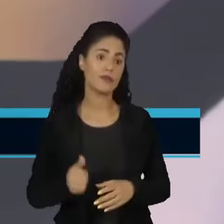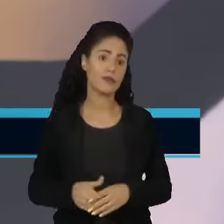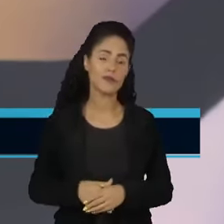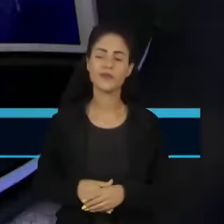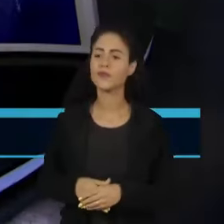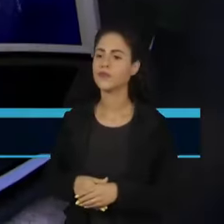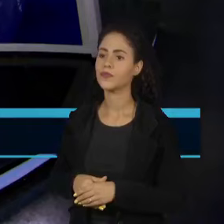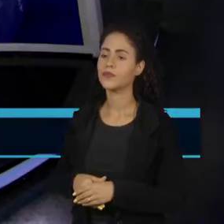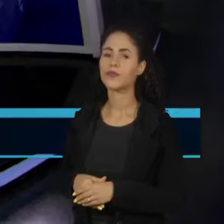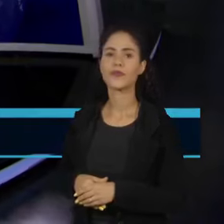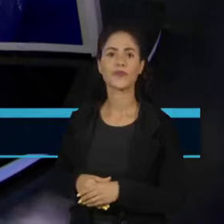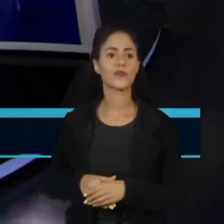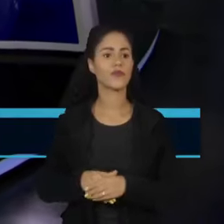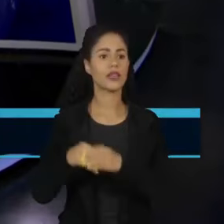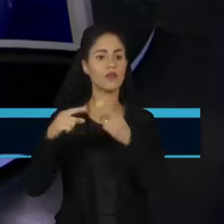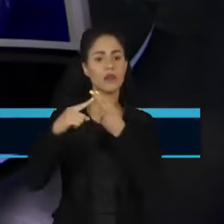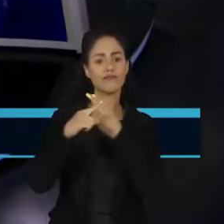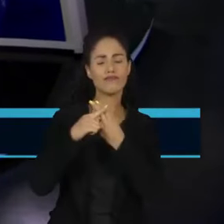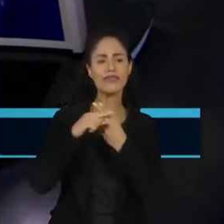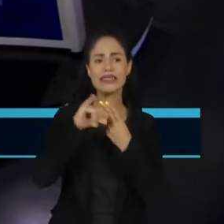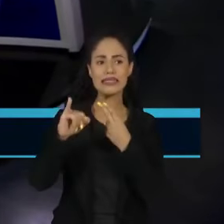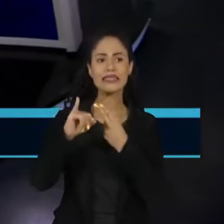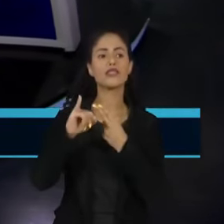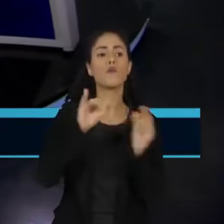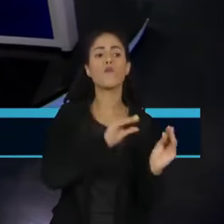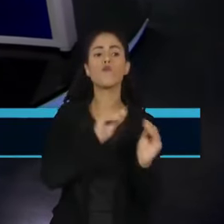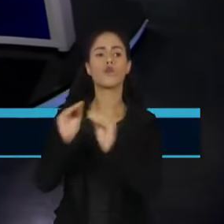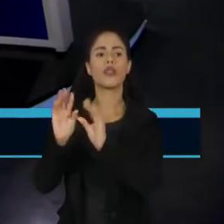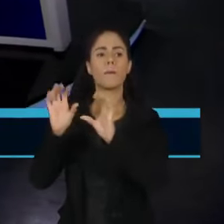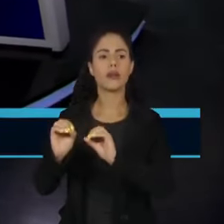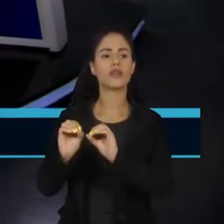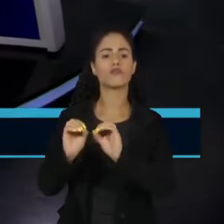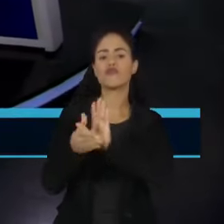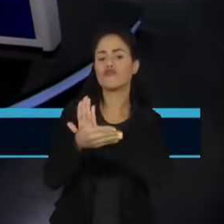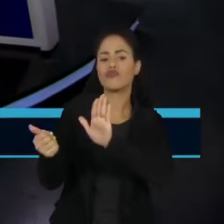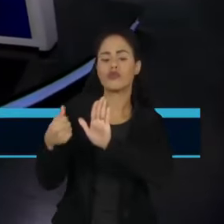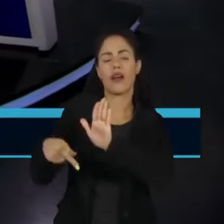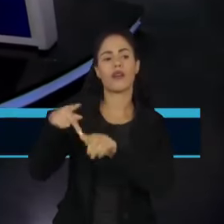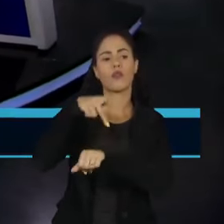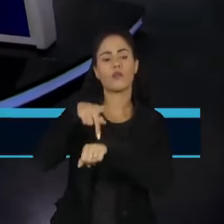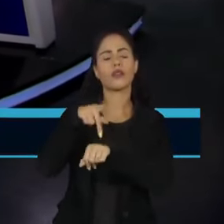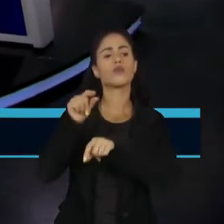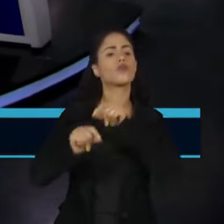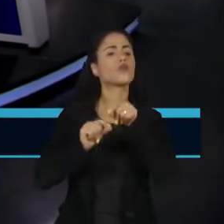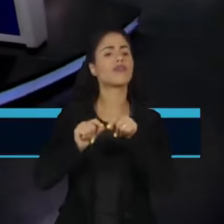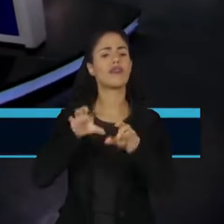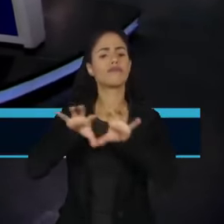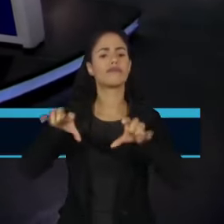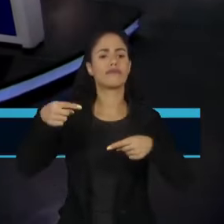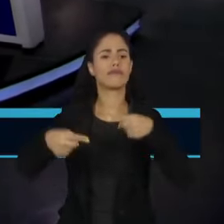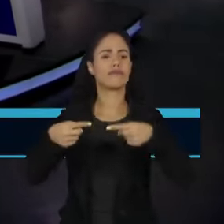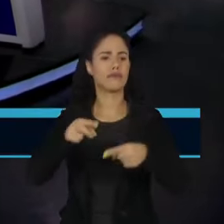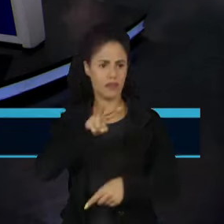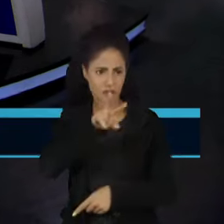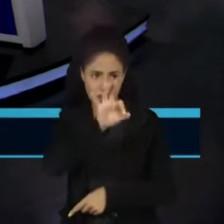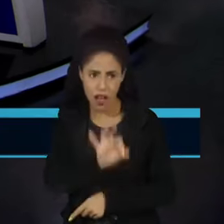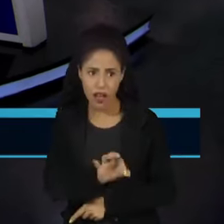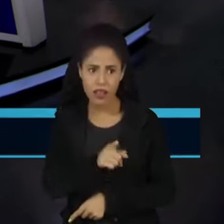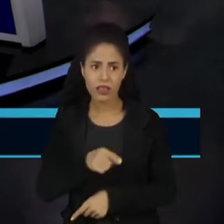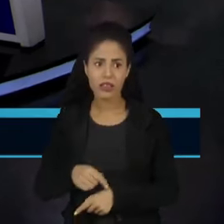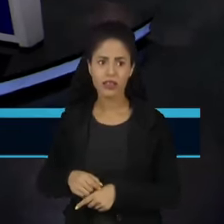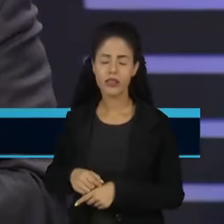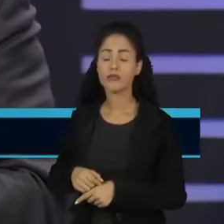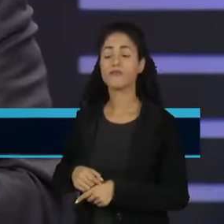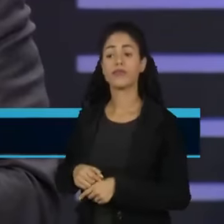Sakamoto, a saída do X afetaria a comunicação política e as campanhas eleitorais? Seria um peso relevante? Então, num